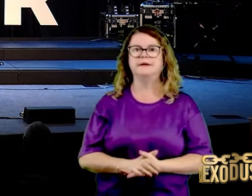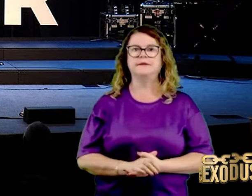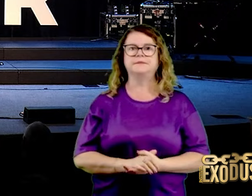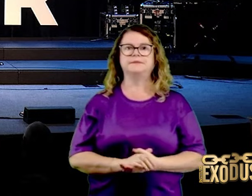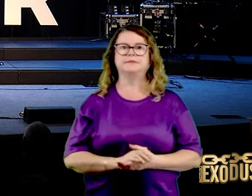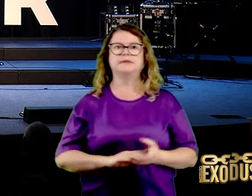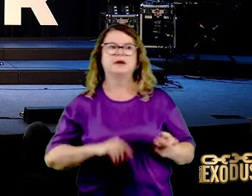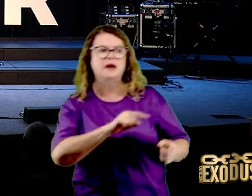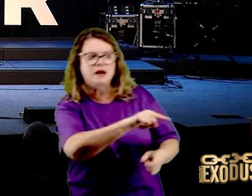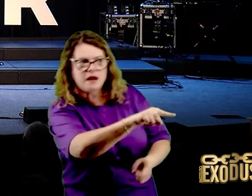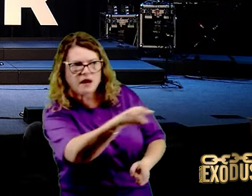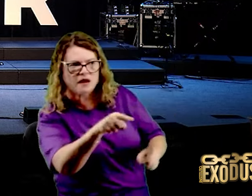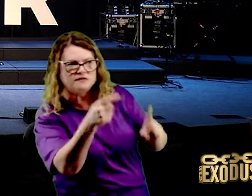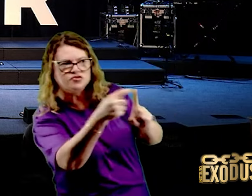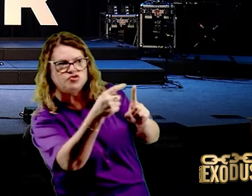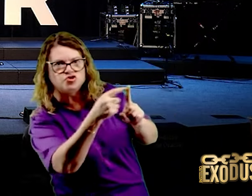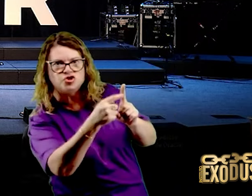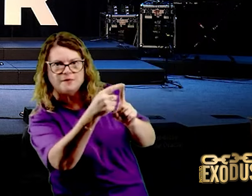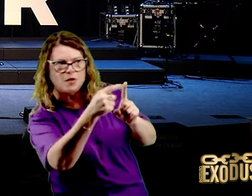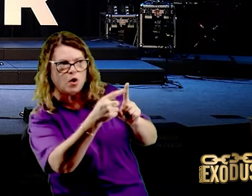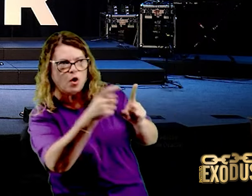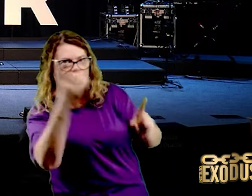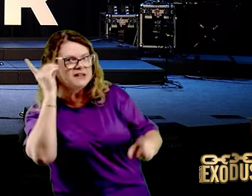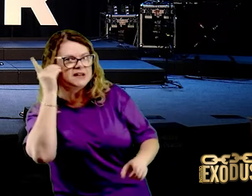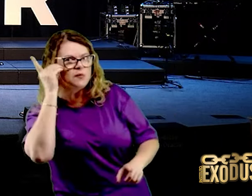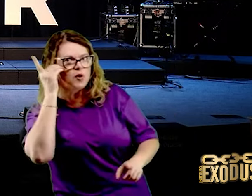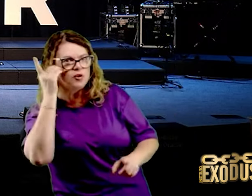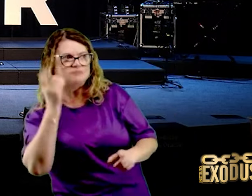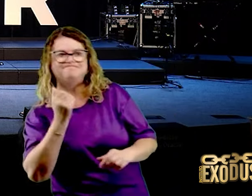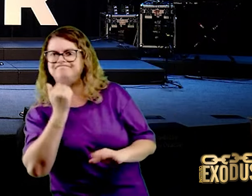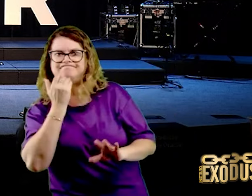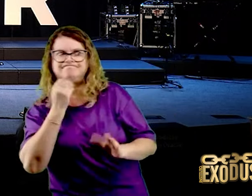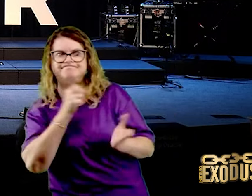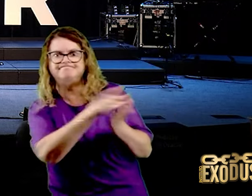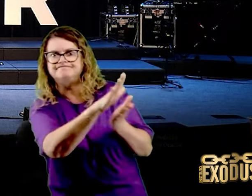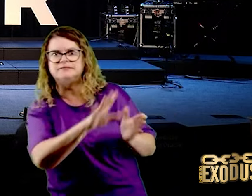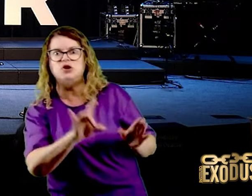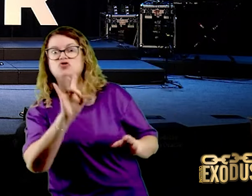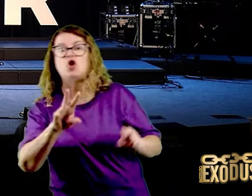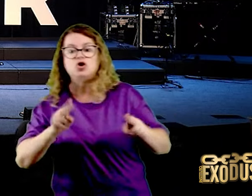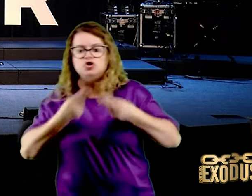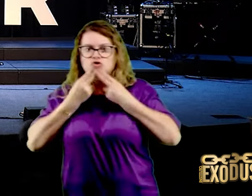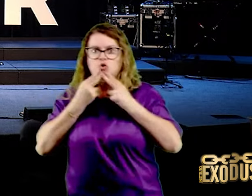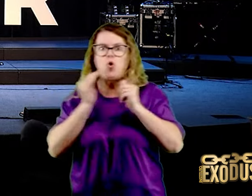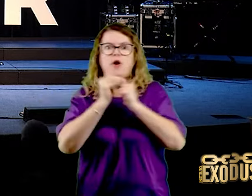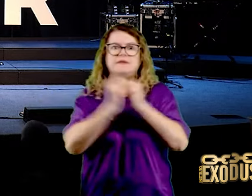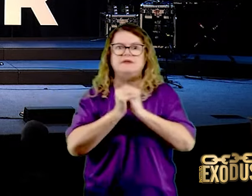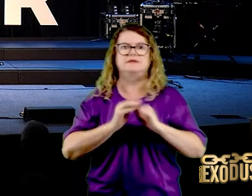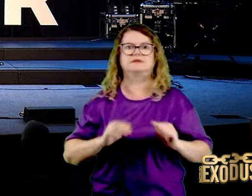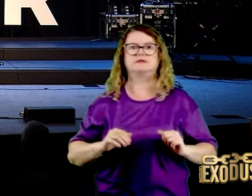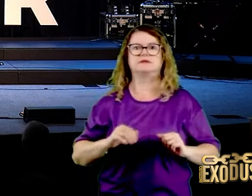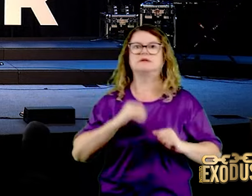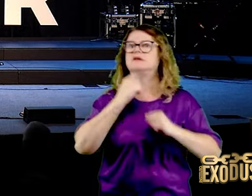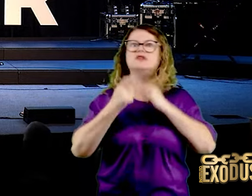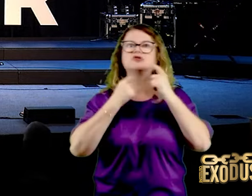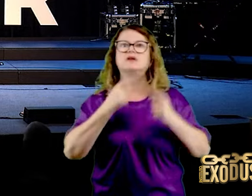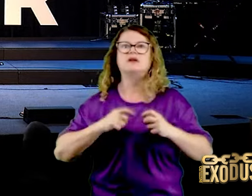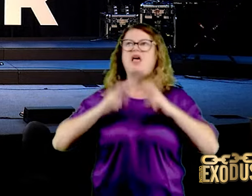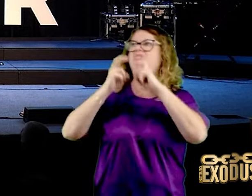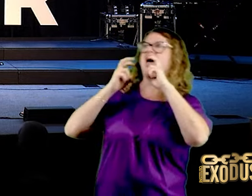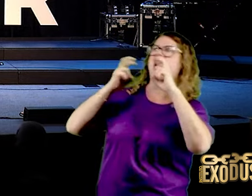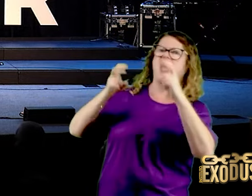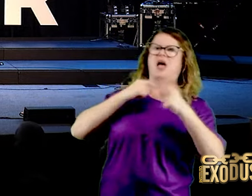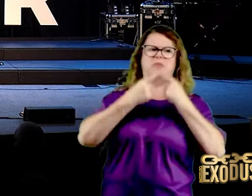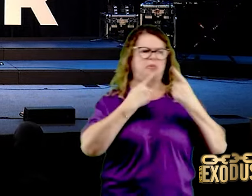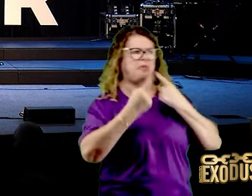sai com coisa alguma, a não ser com jejum, oração. Não adianta gritar, reclamar, criticar, xingar,